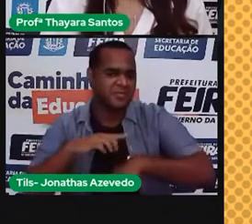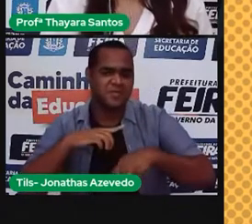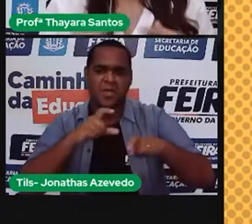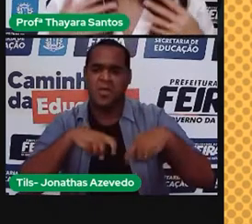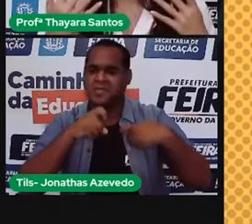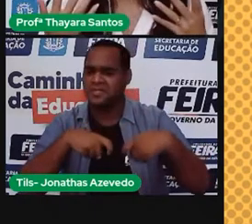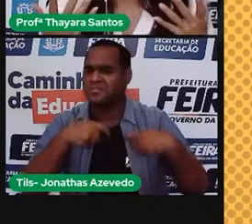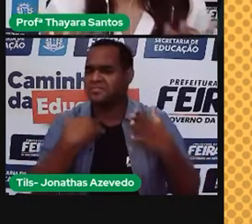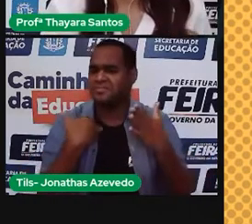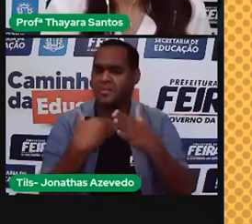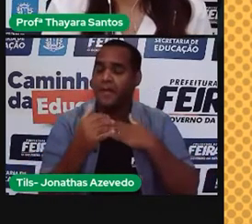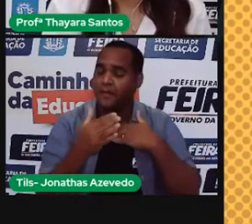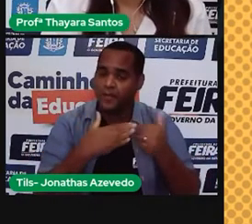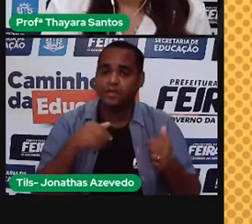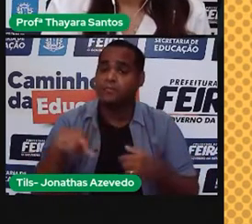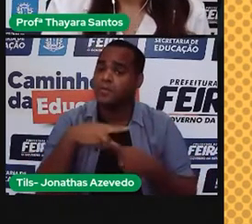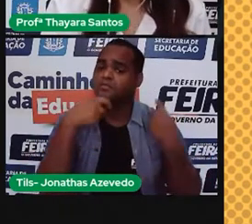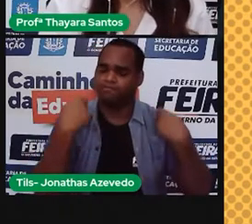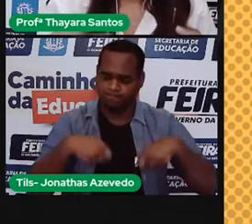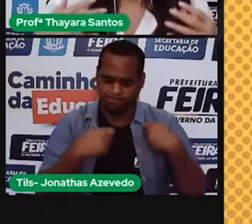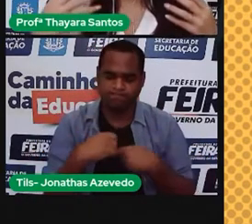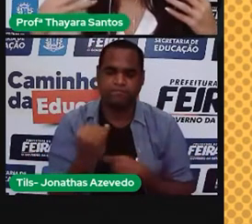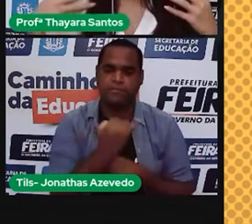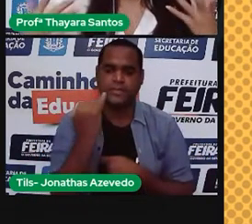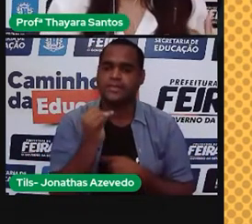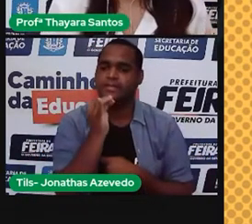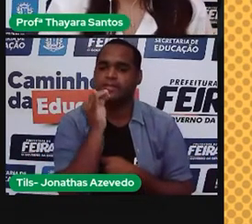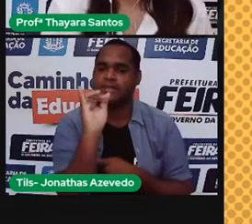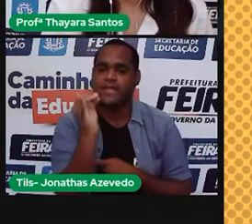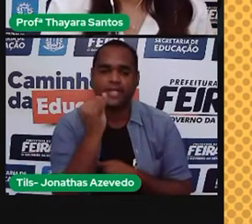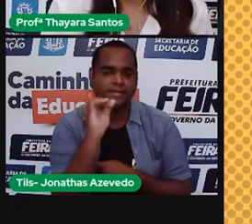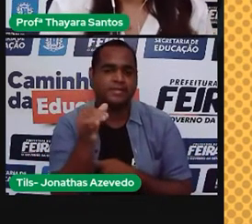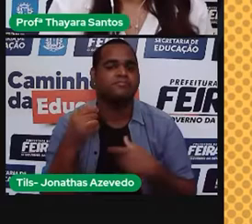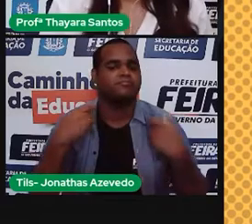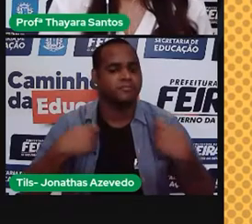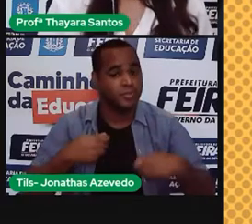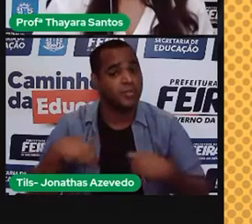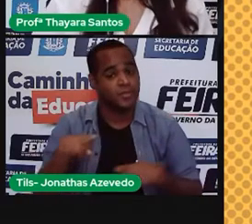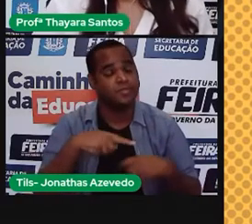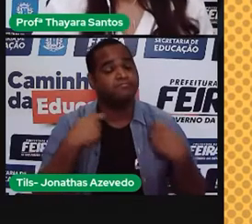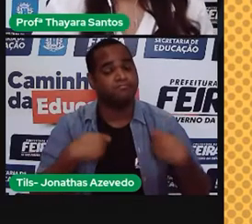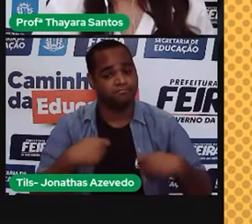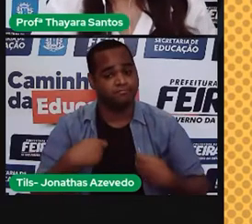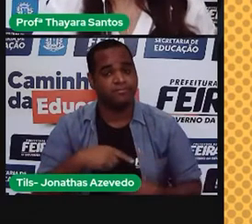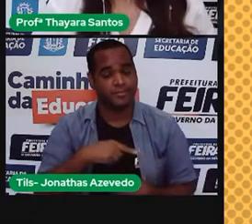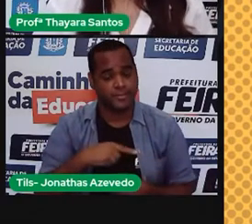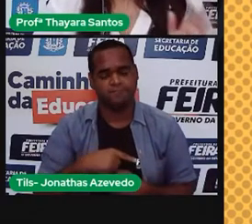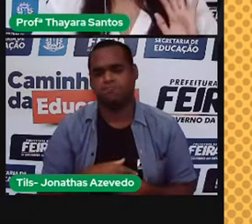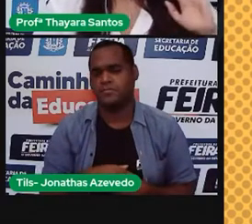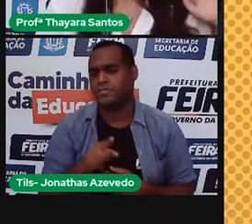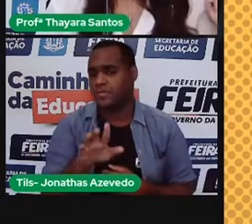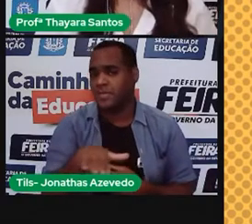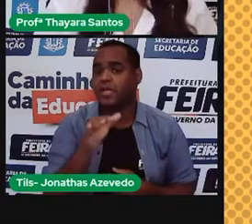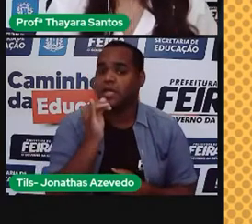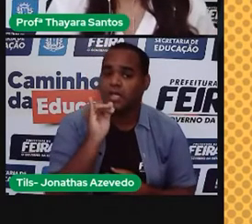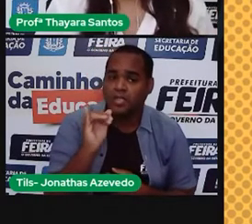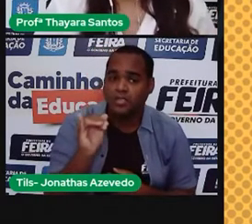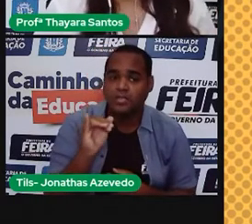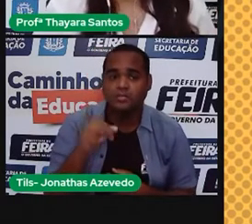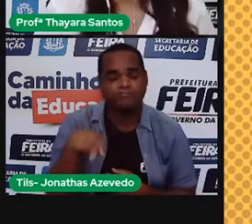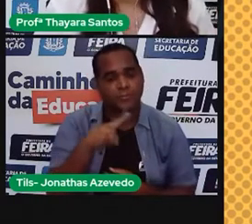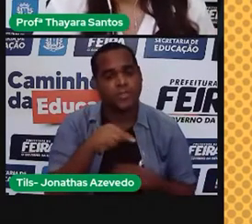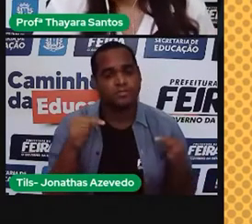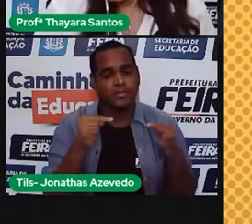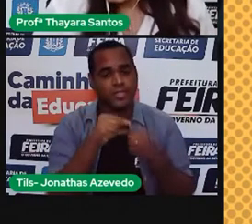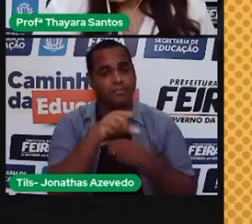cotidiano. a gente precisa muito dessa energia, nós somos muito dependentes dela. Então, a energia elétrica está sendo o nosso